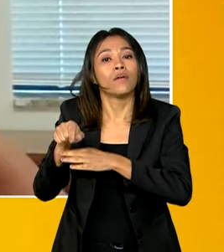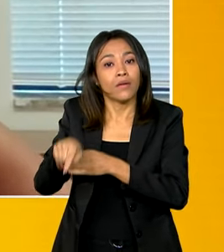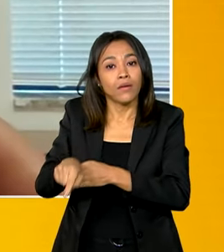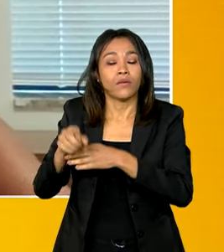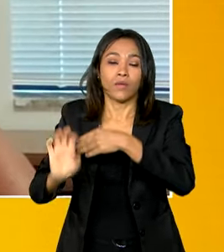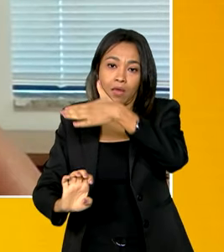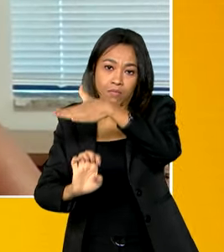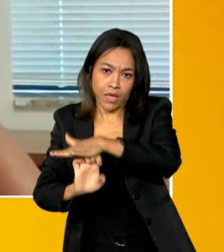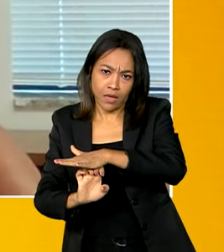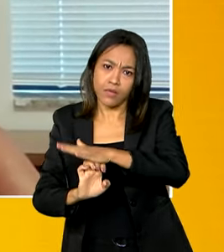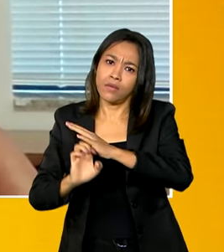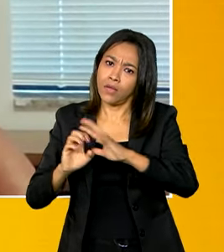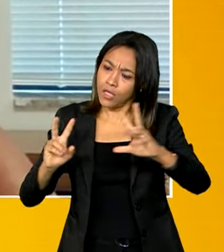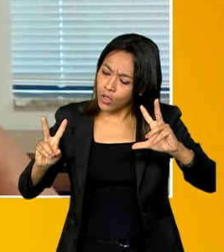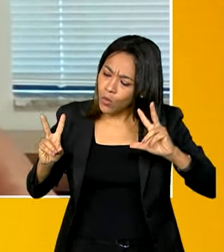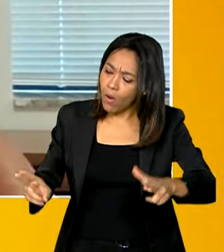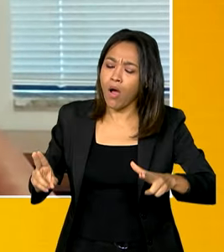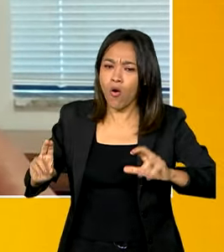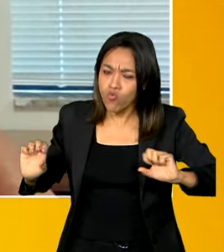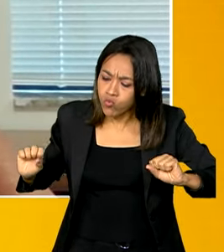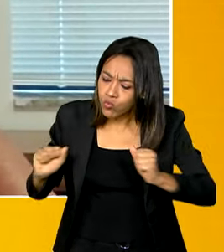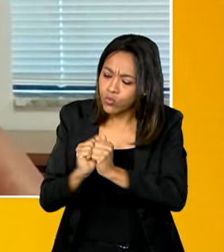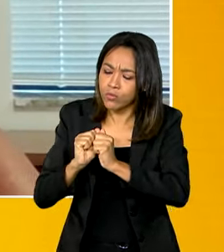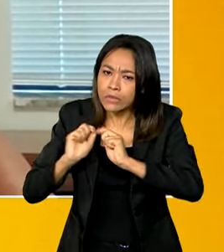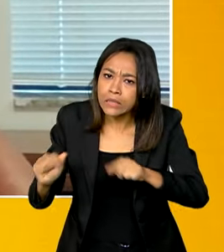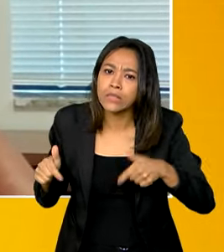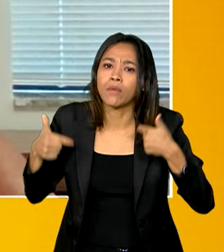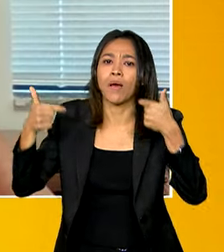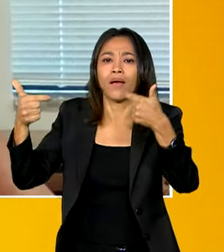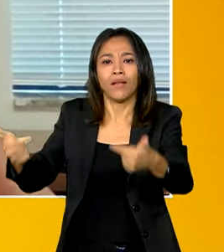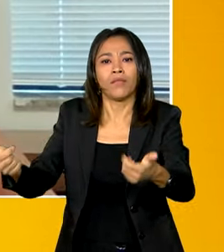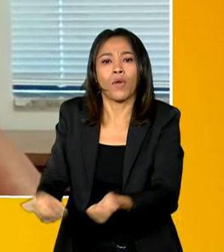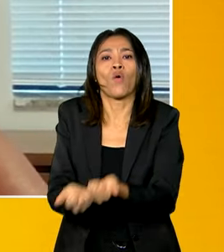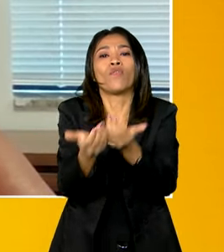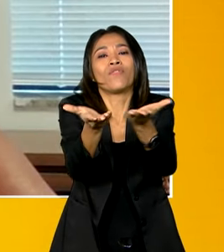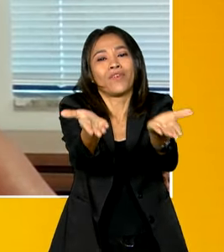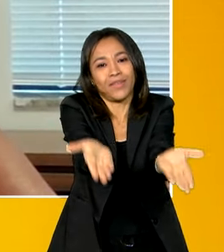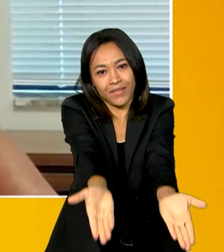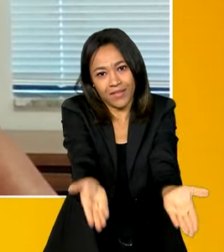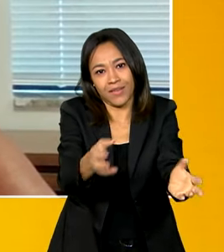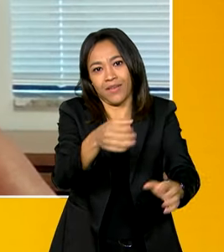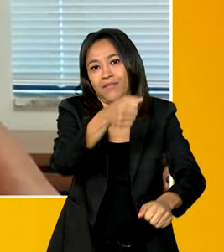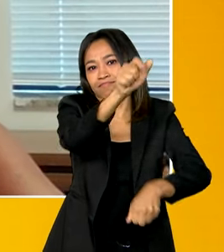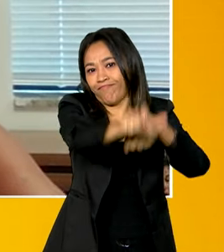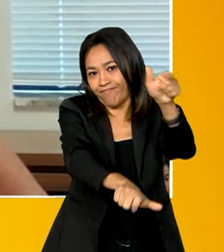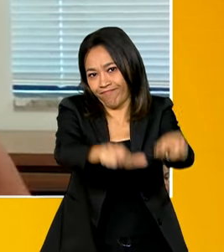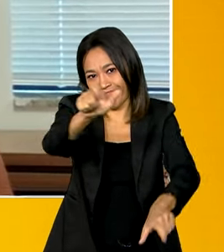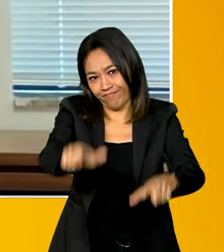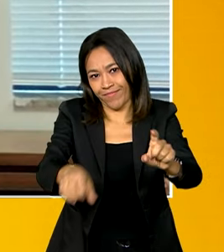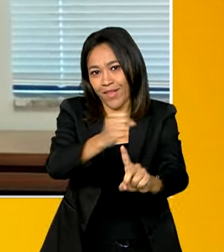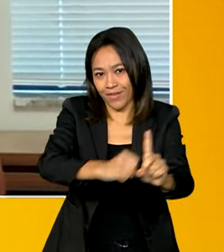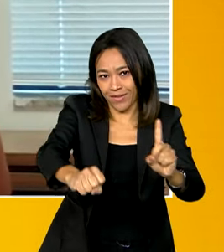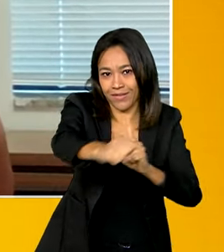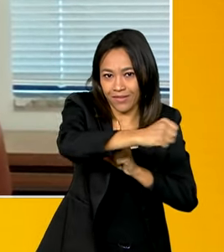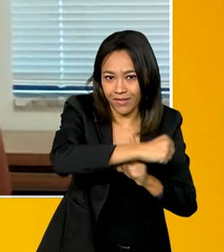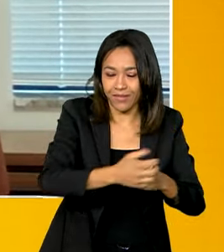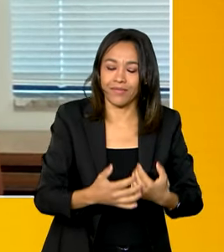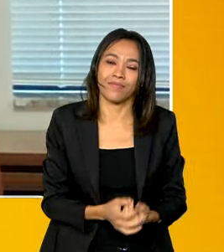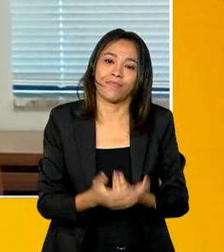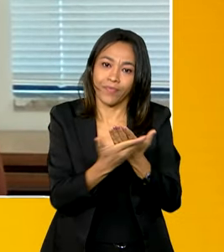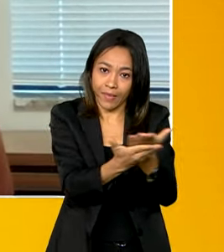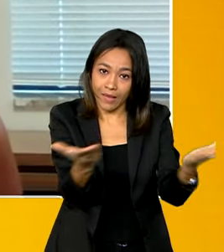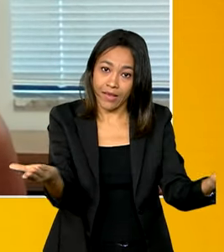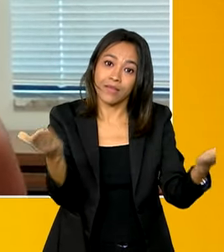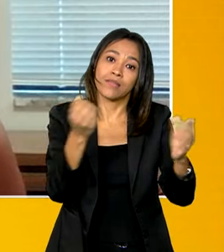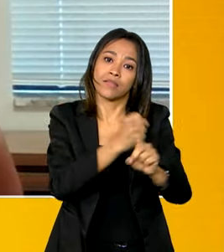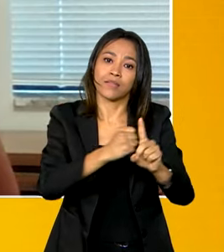com a mesma intenção de manter o serviço para a população. A população é uma população que a